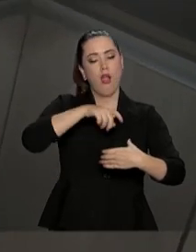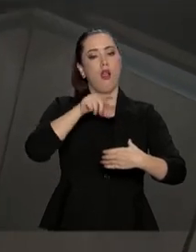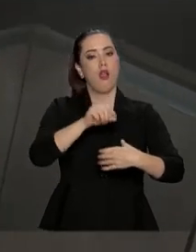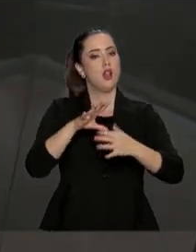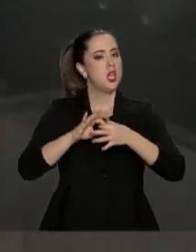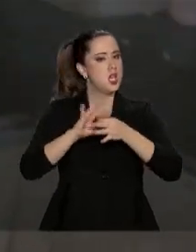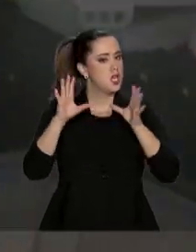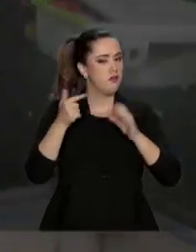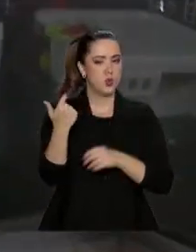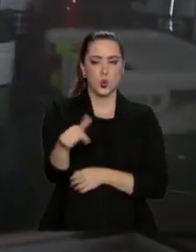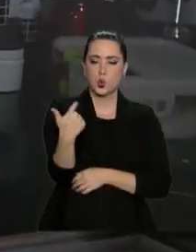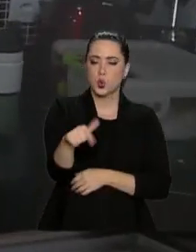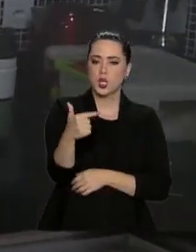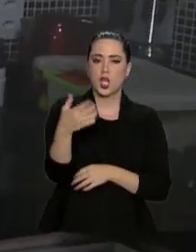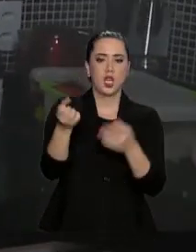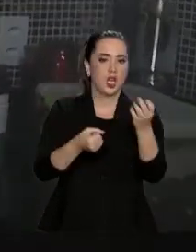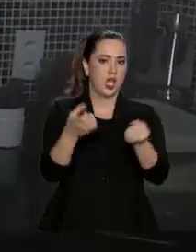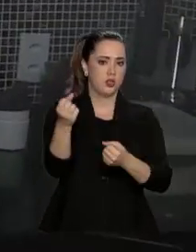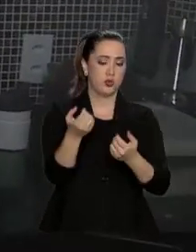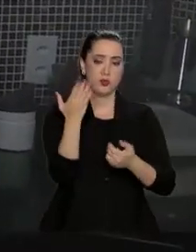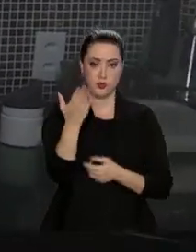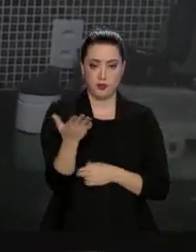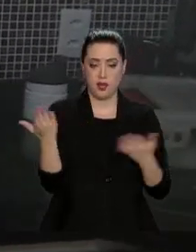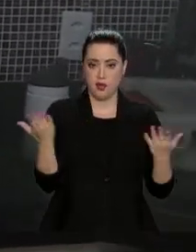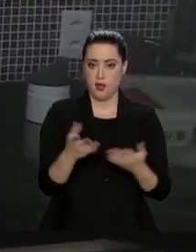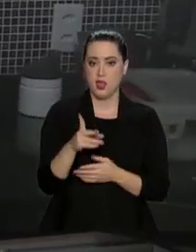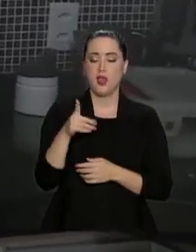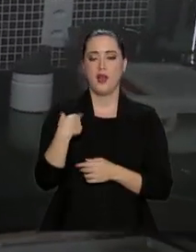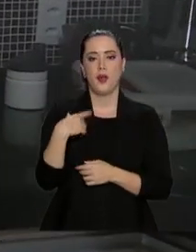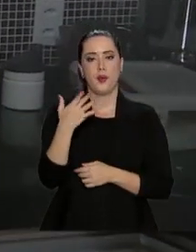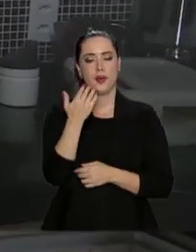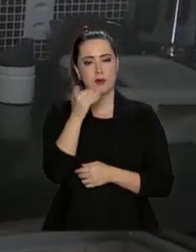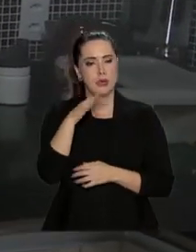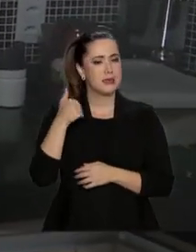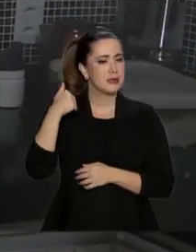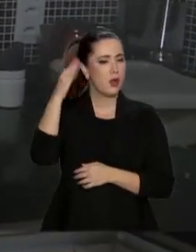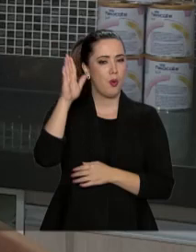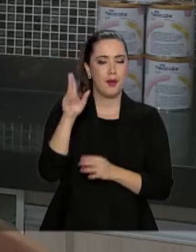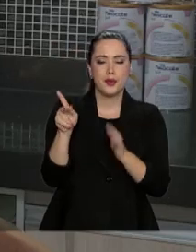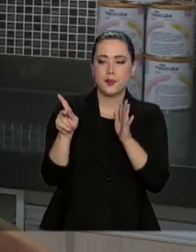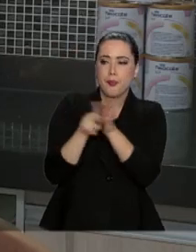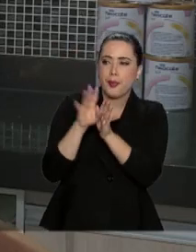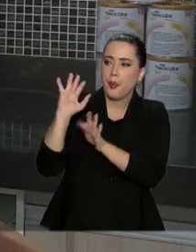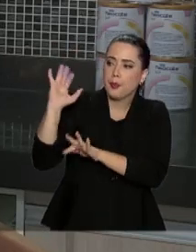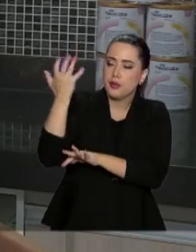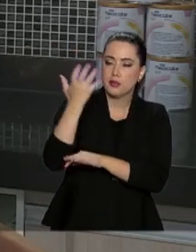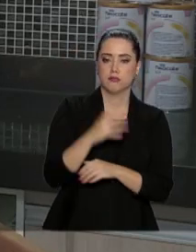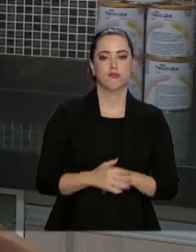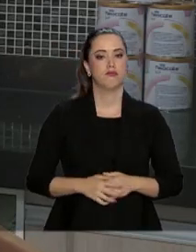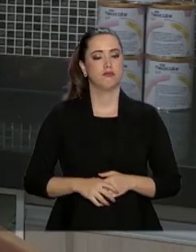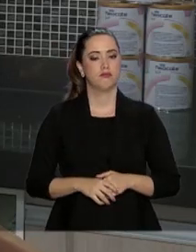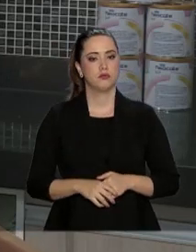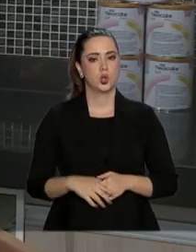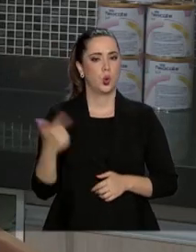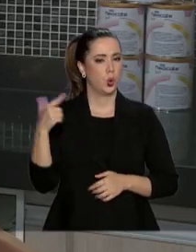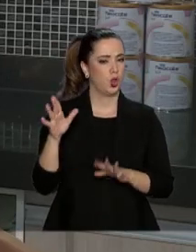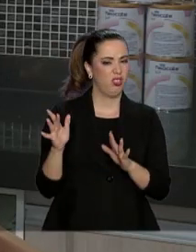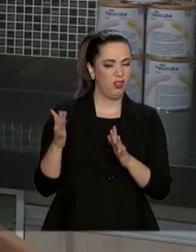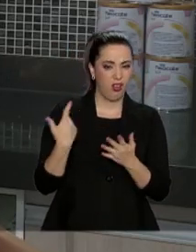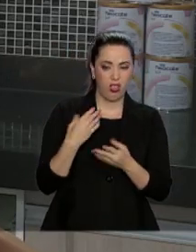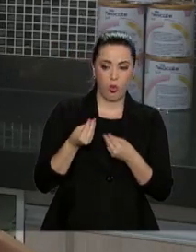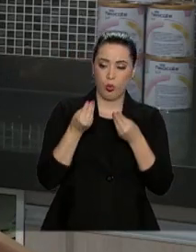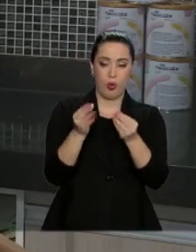lactose, que ela toma até hoje. E a dieta é o mais natural possível. Ela não tem contato com nada industrializado,